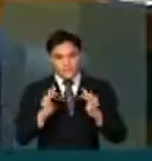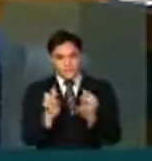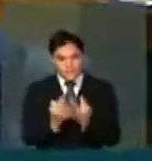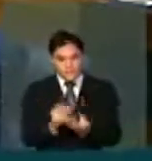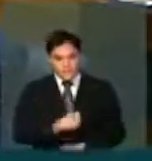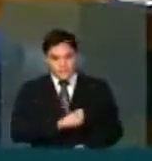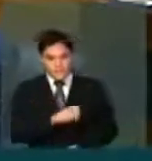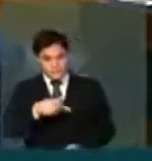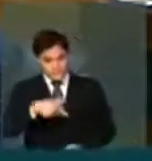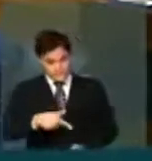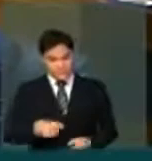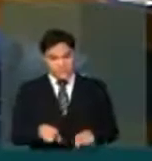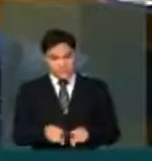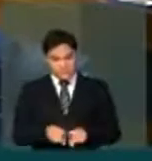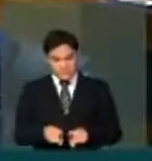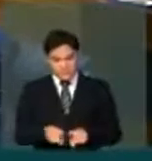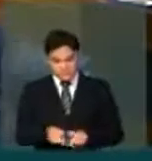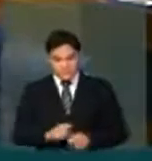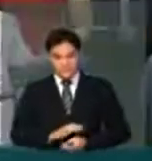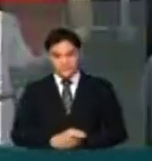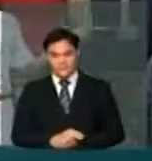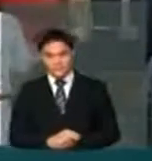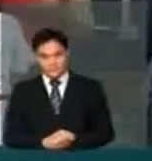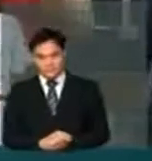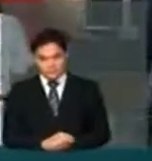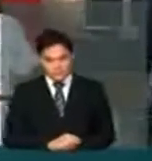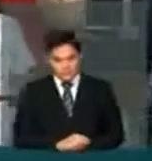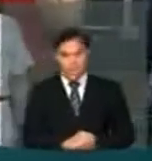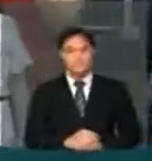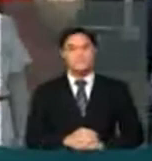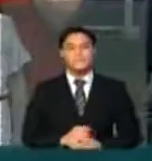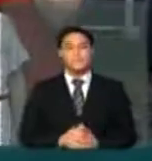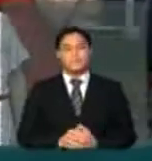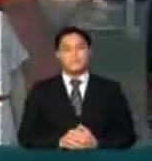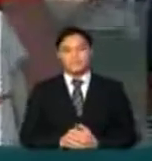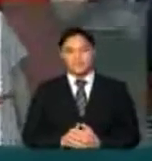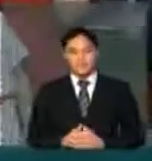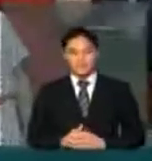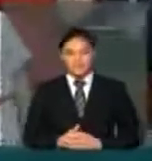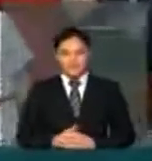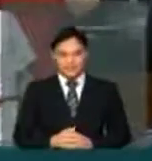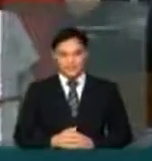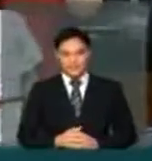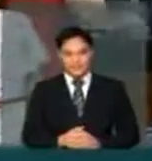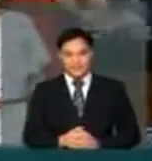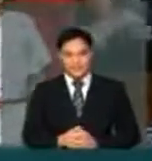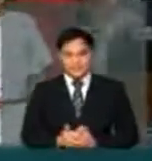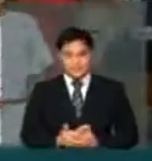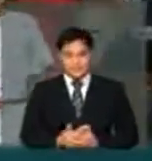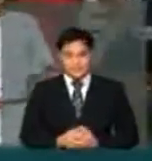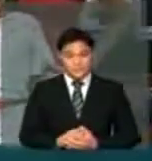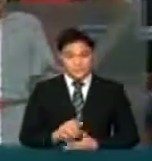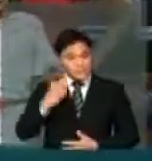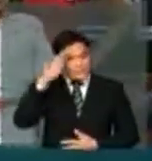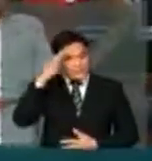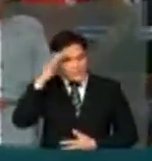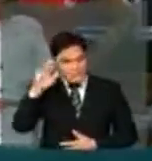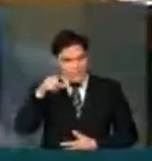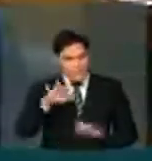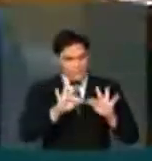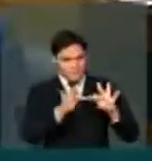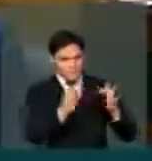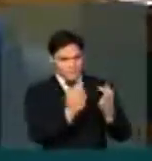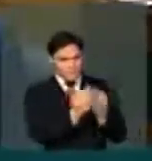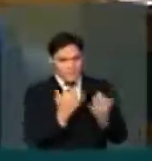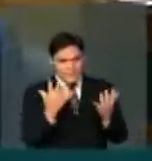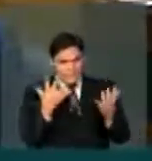linda mesmo. Posso ver daqui. Inocêncio, eu não sabia que você tinha uma família tão bonita